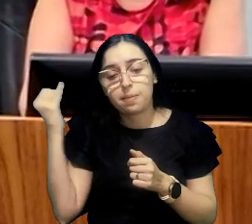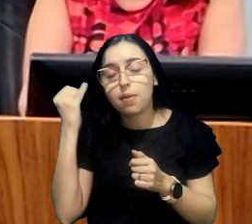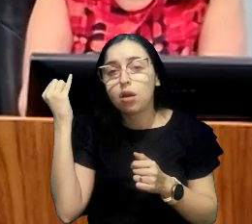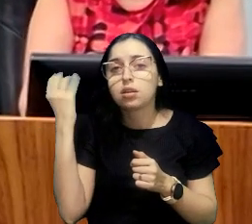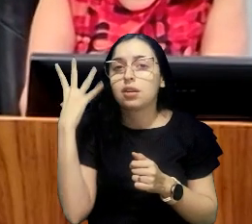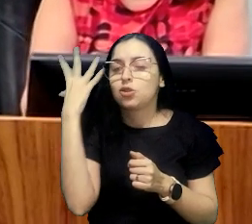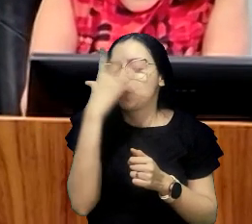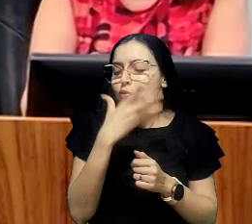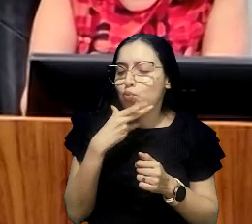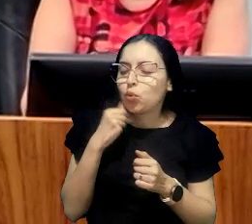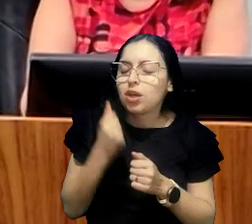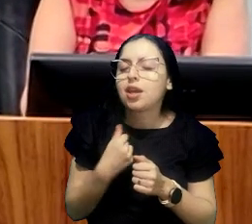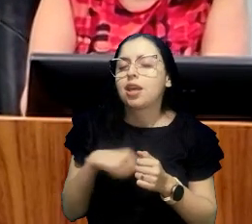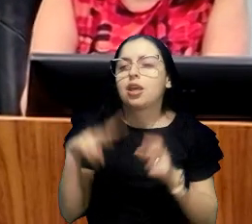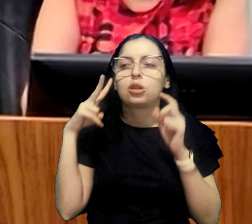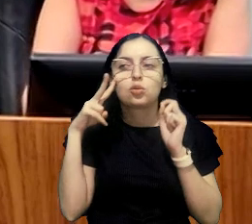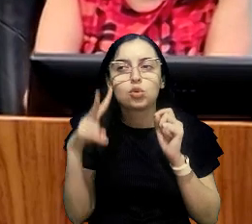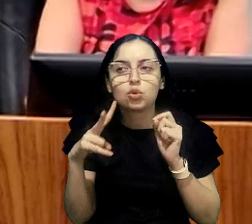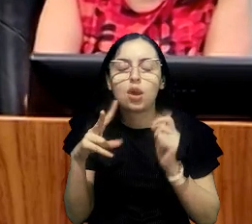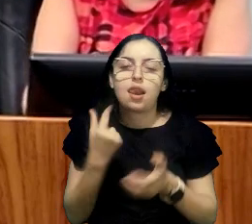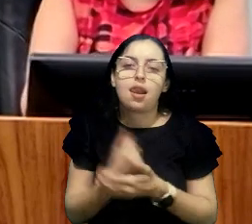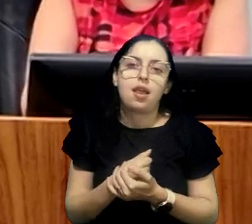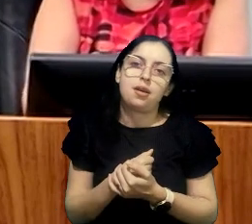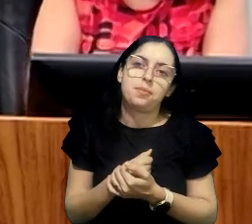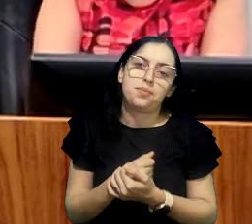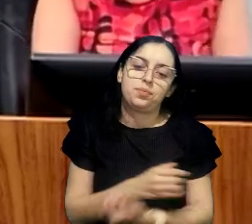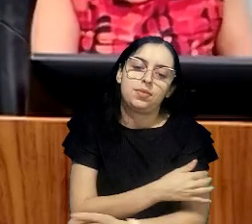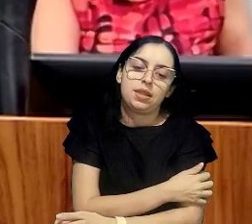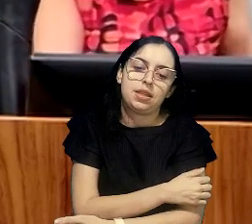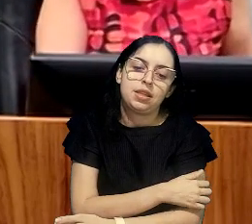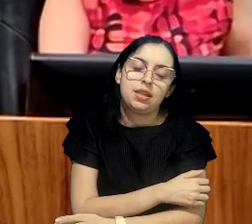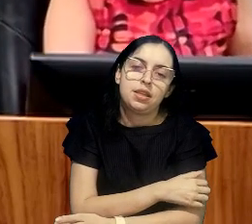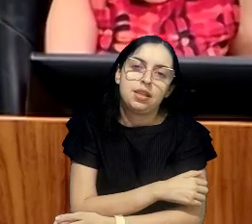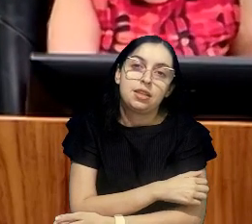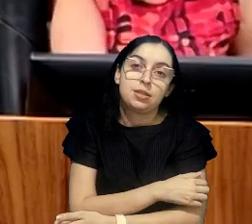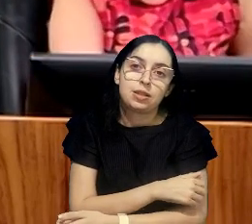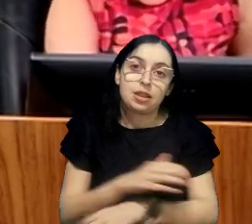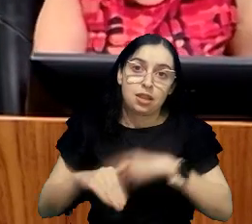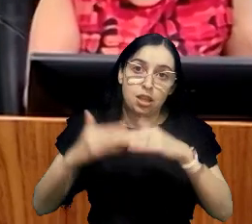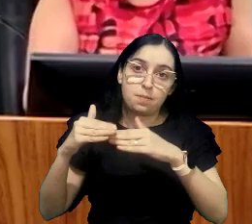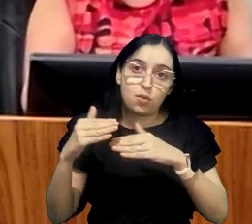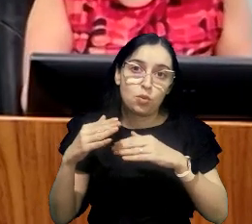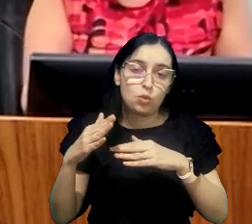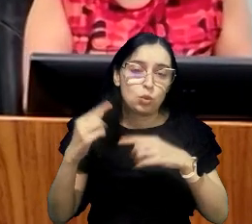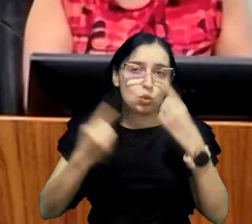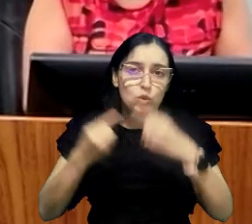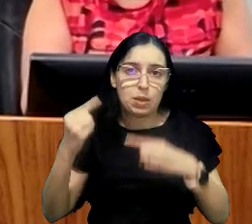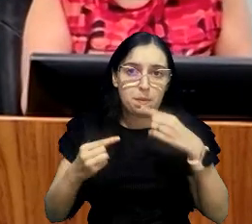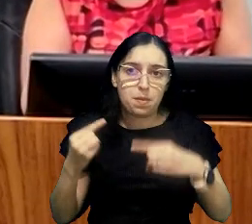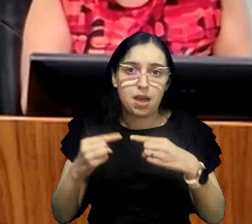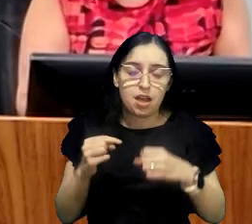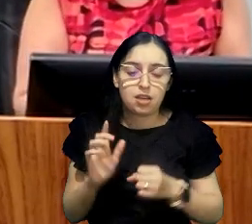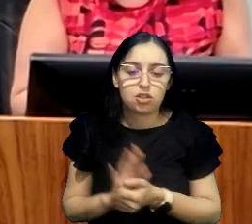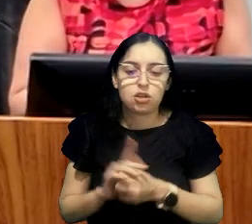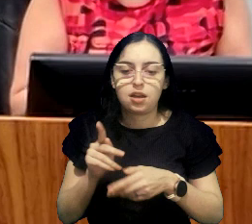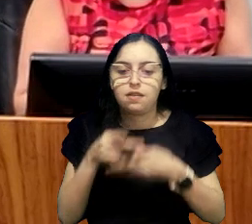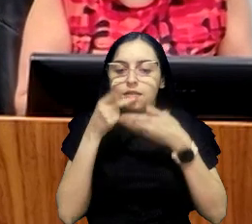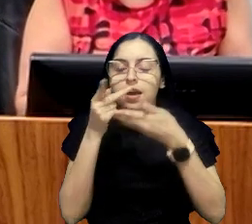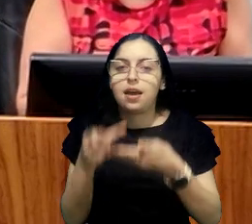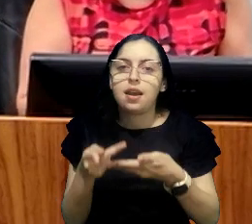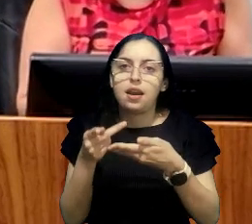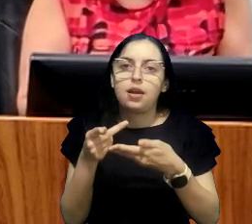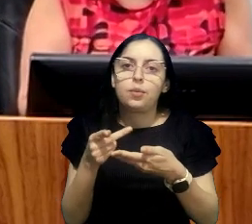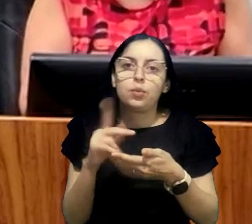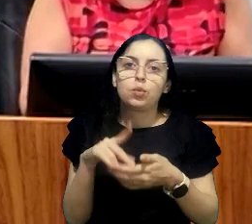esse olhar. A gente ainda vai ter uma oportunidade de debater daqui a pouco. Então, eu vou passar a palavra para